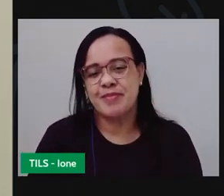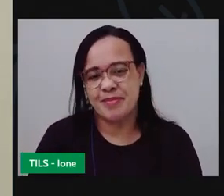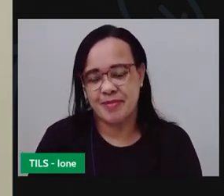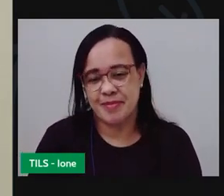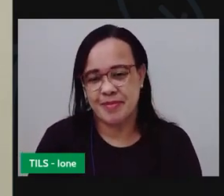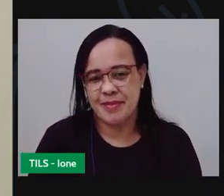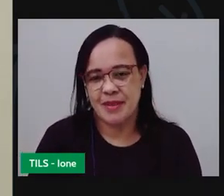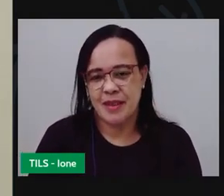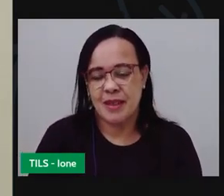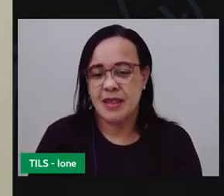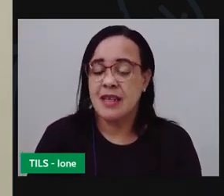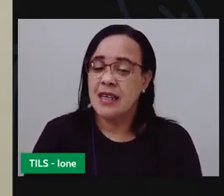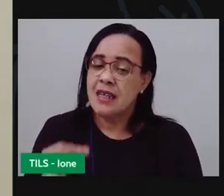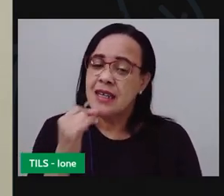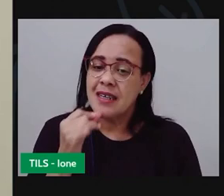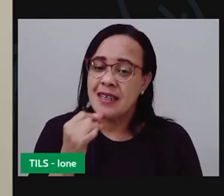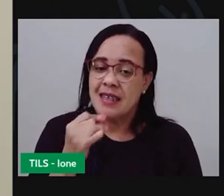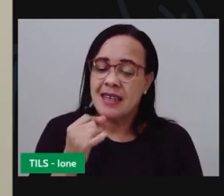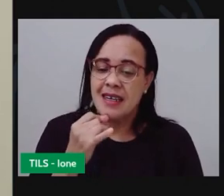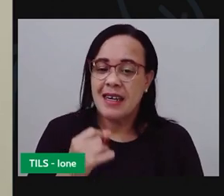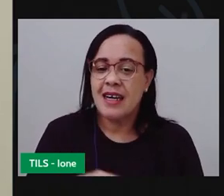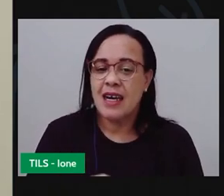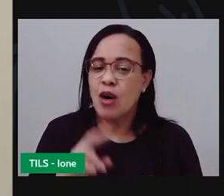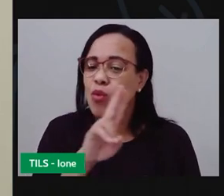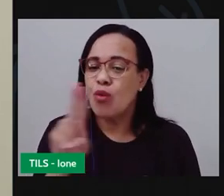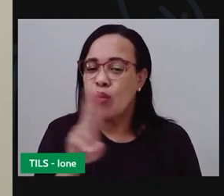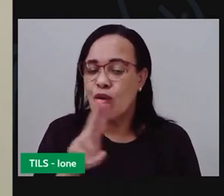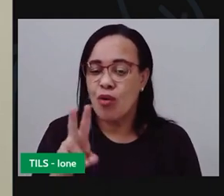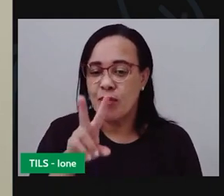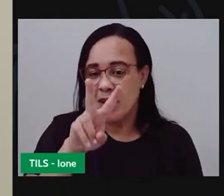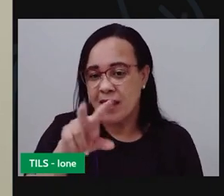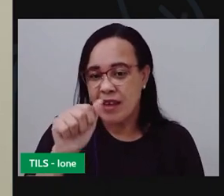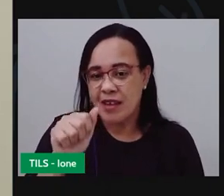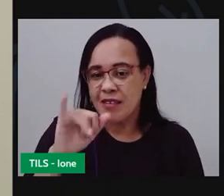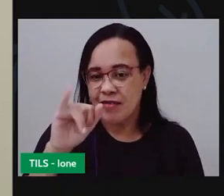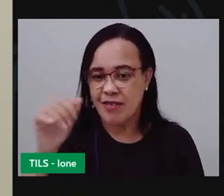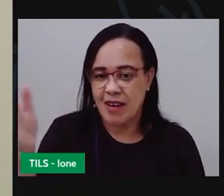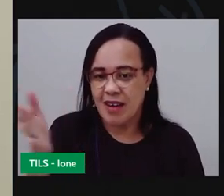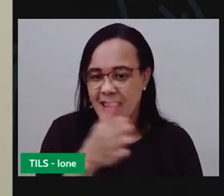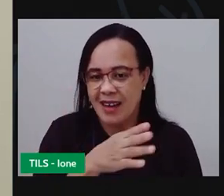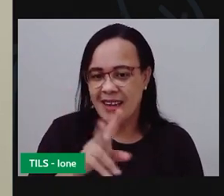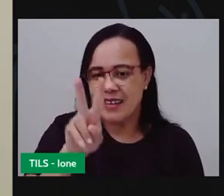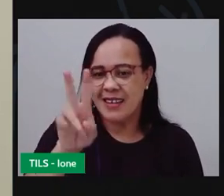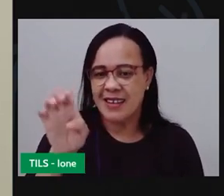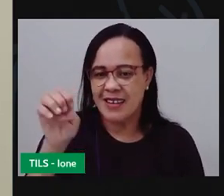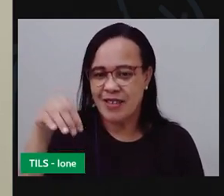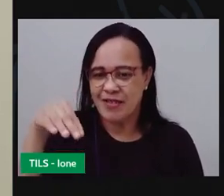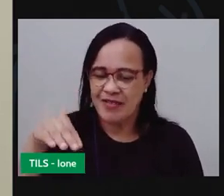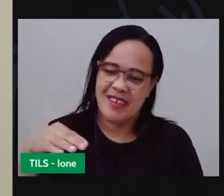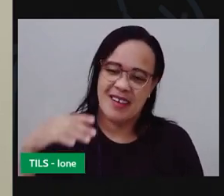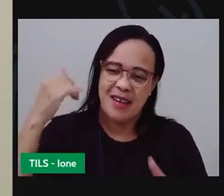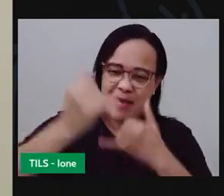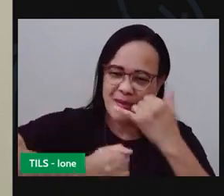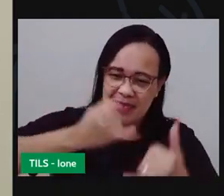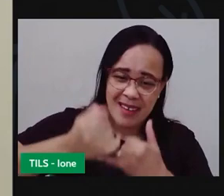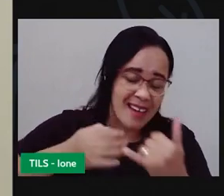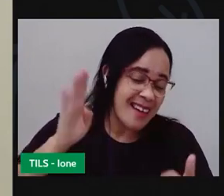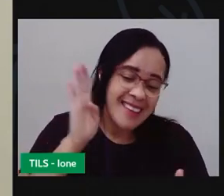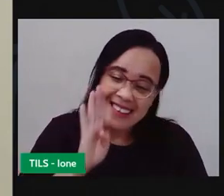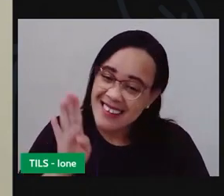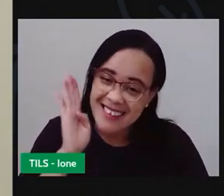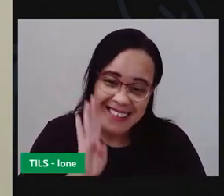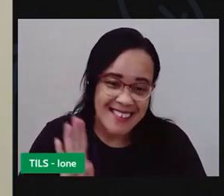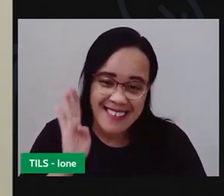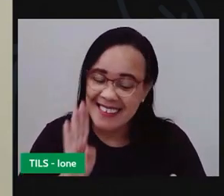conhecido como vai e vem. É muito divertido. Quando ele estiver pronto, você vai poder brincar com seus colegas